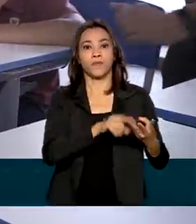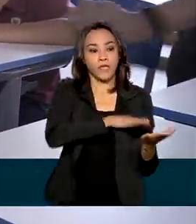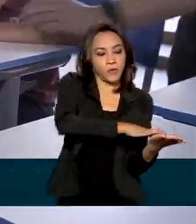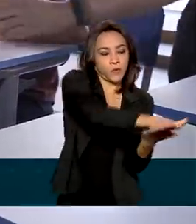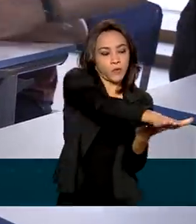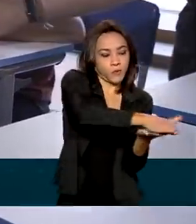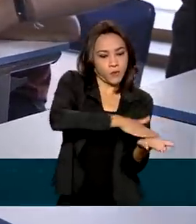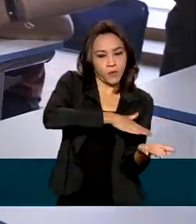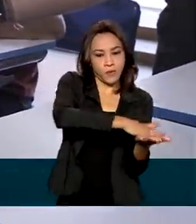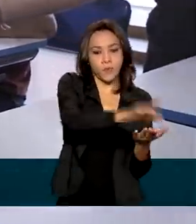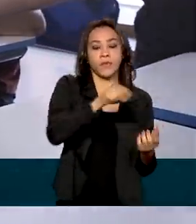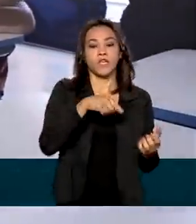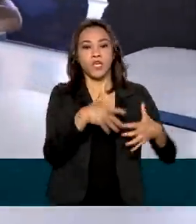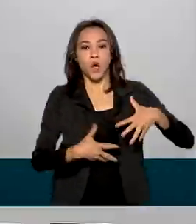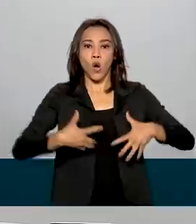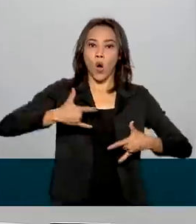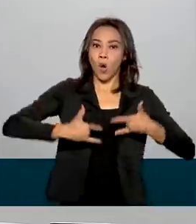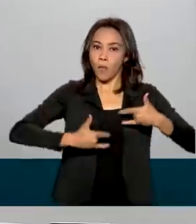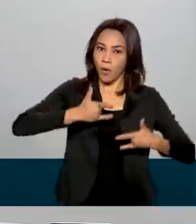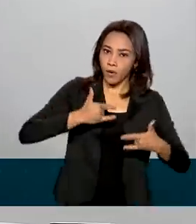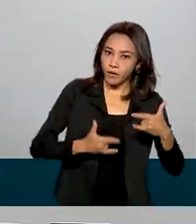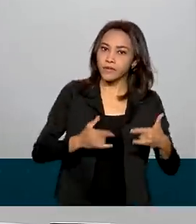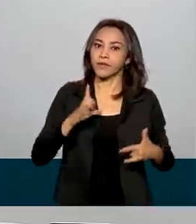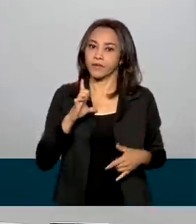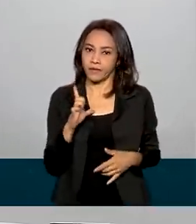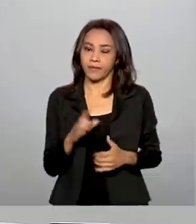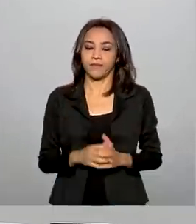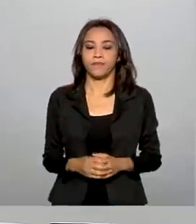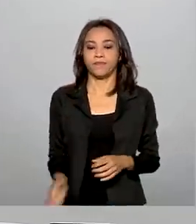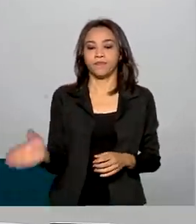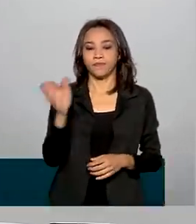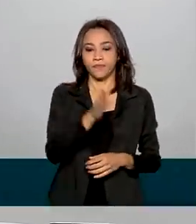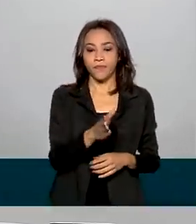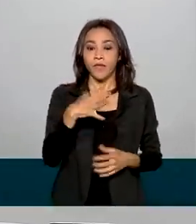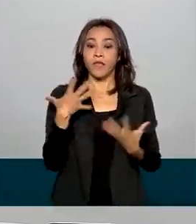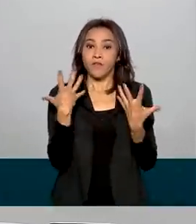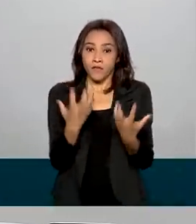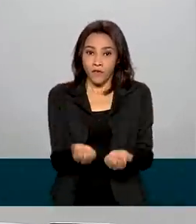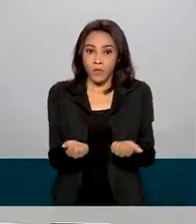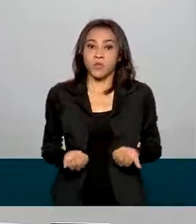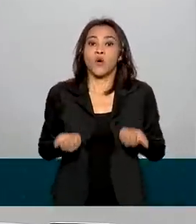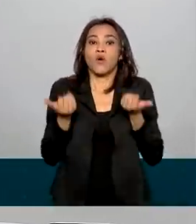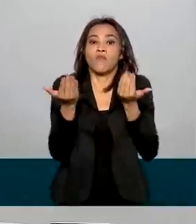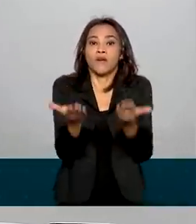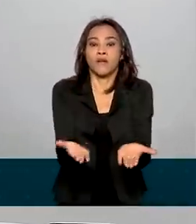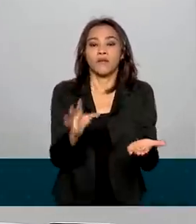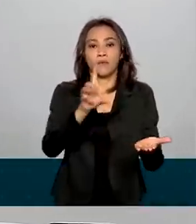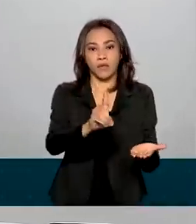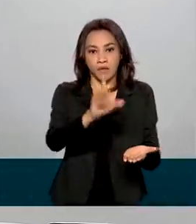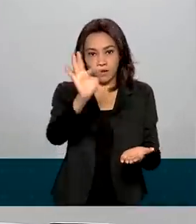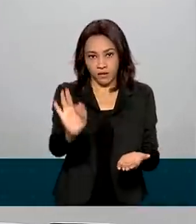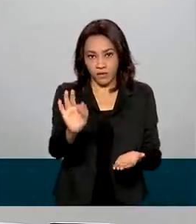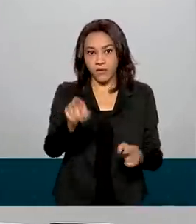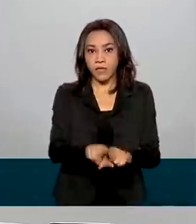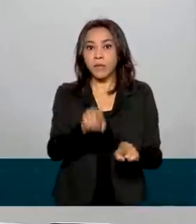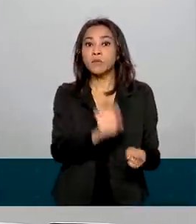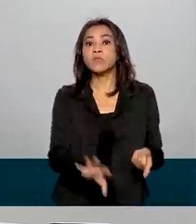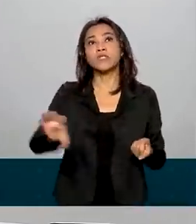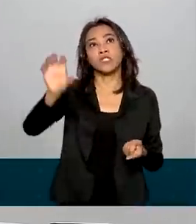de eletrônica e de robótica. Nós vamos ofertar então aos estados, ao Distrito Federal, essa